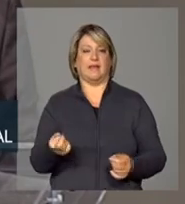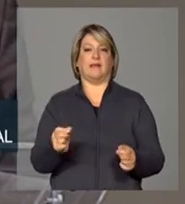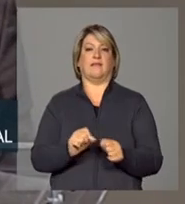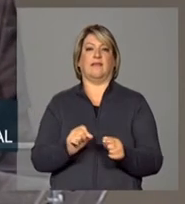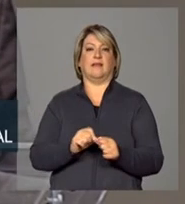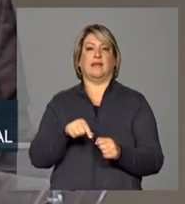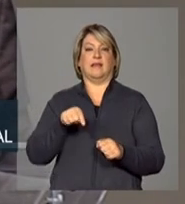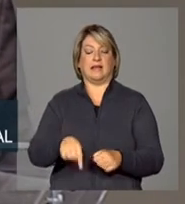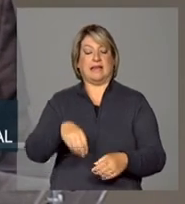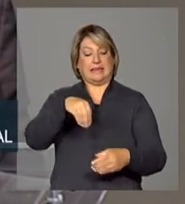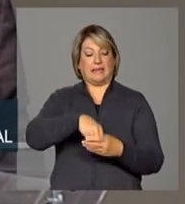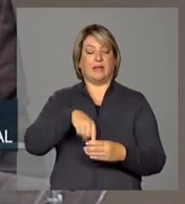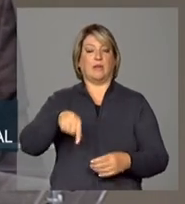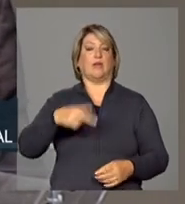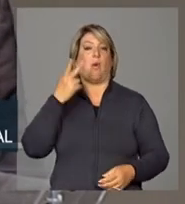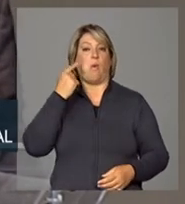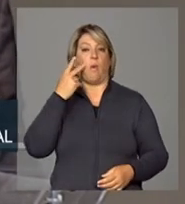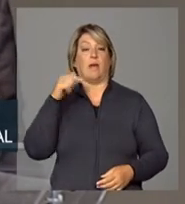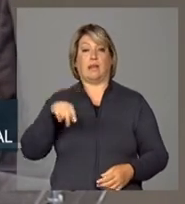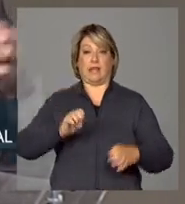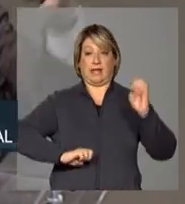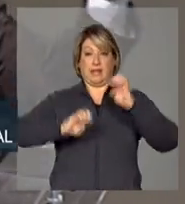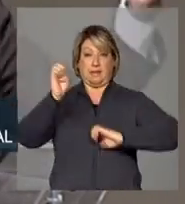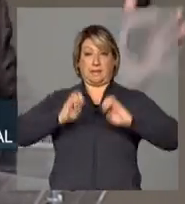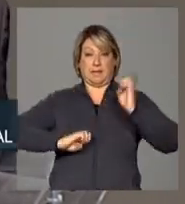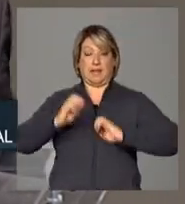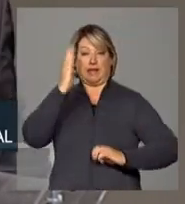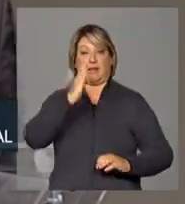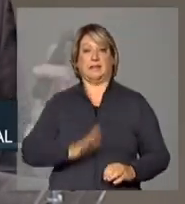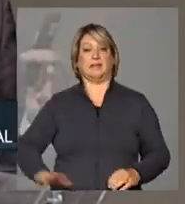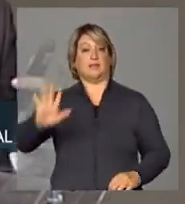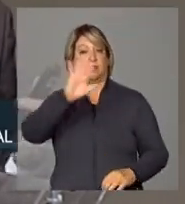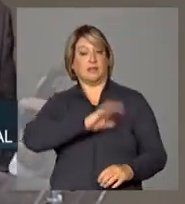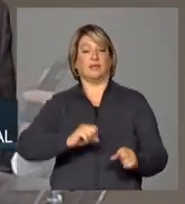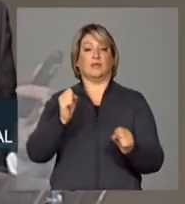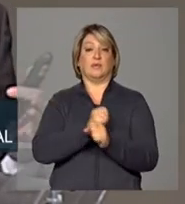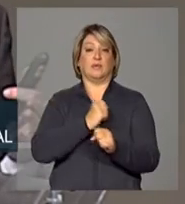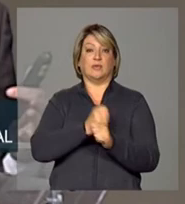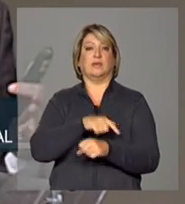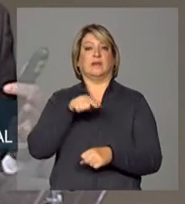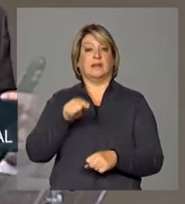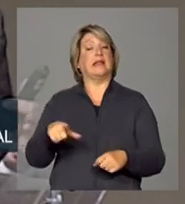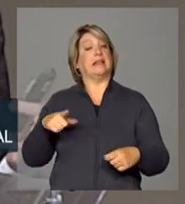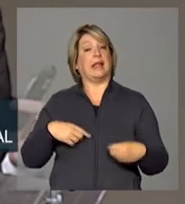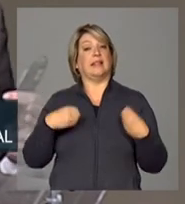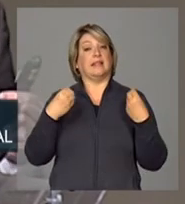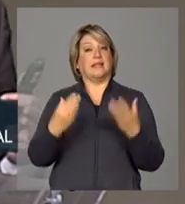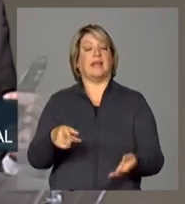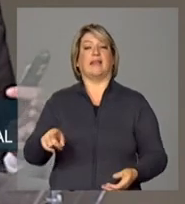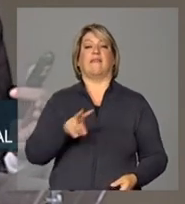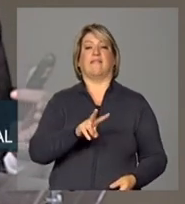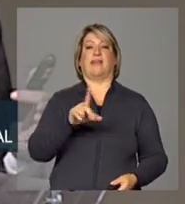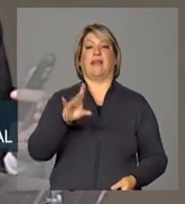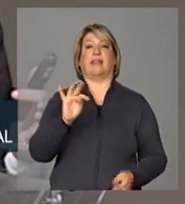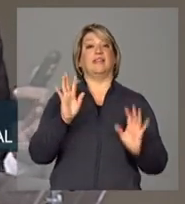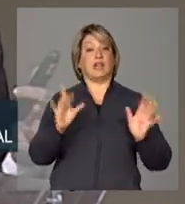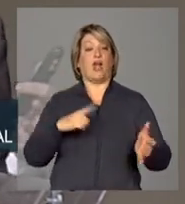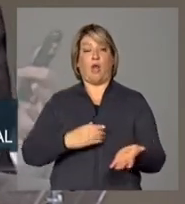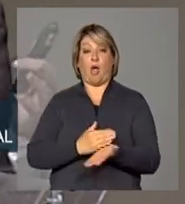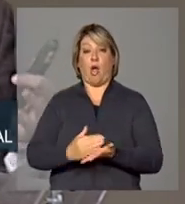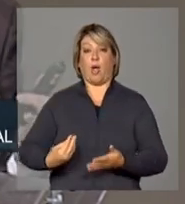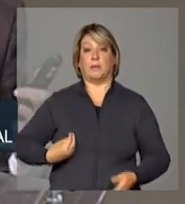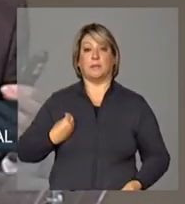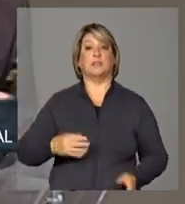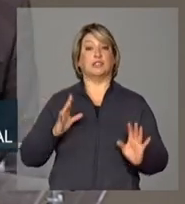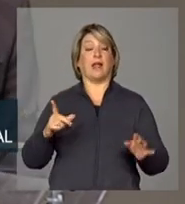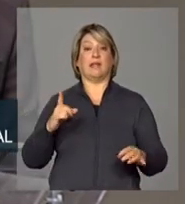VLT aqui no Ceará. Uma empresa nacional constituída para tal, produziu, está fornecendo, os VLTs já estão começando a rodar e já tem